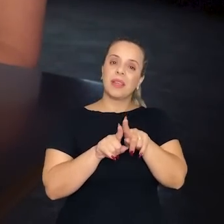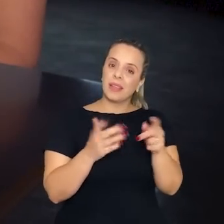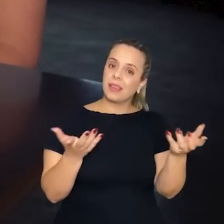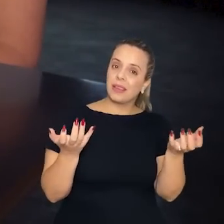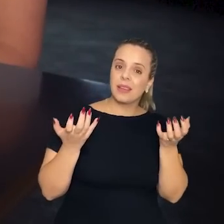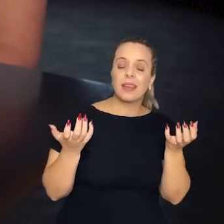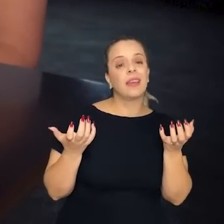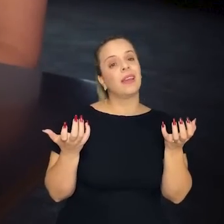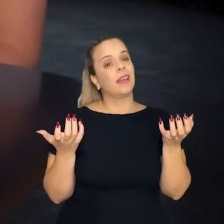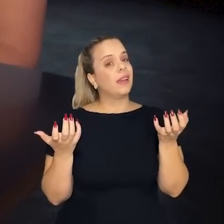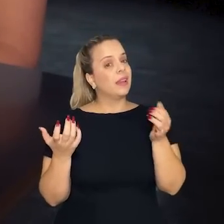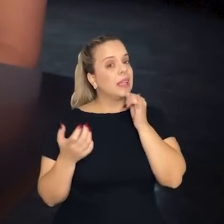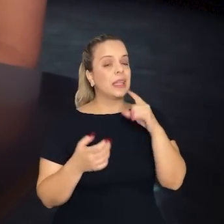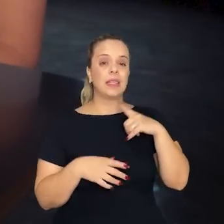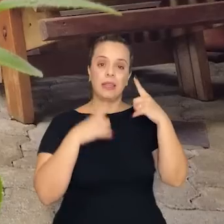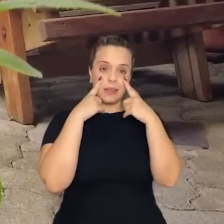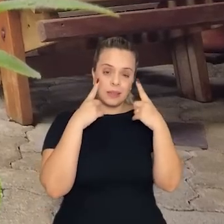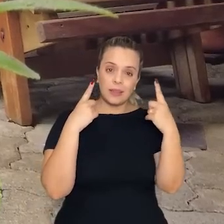que estão interessados